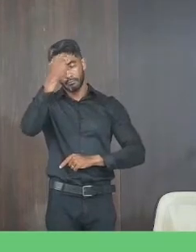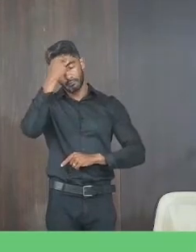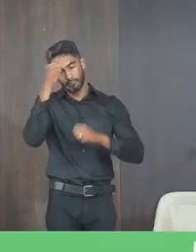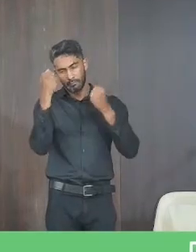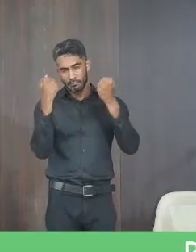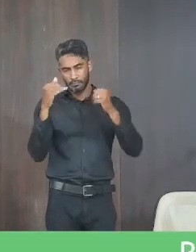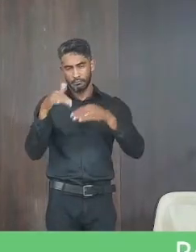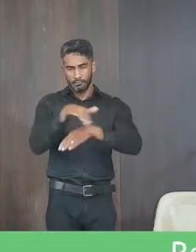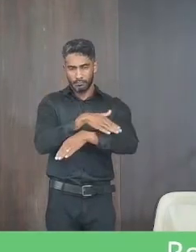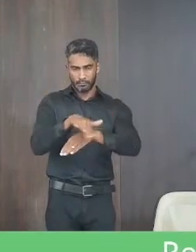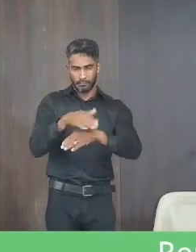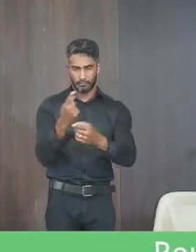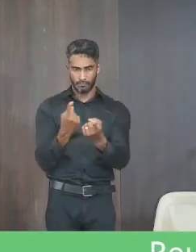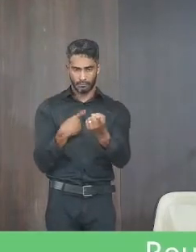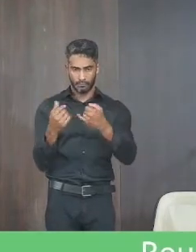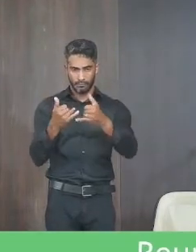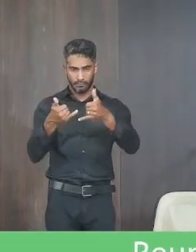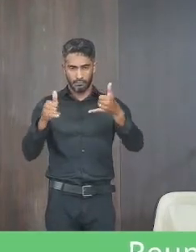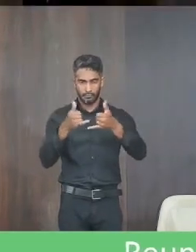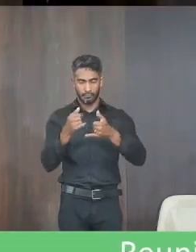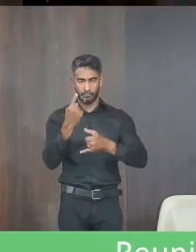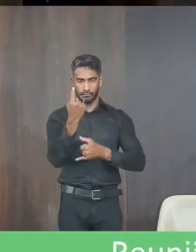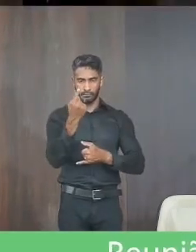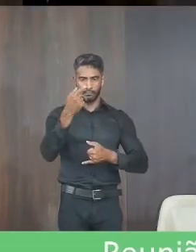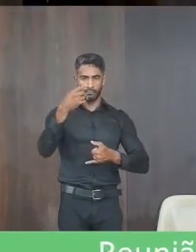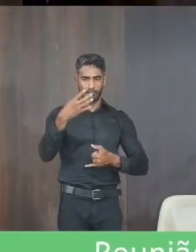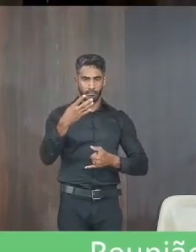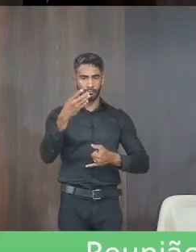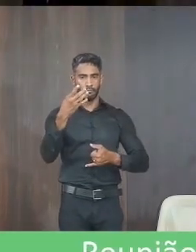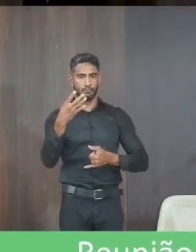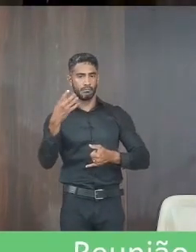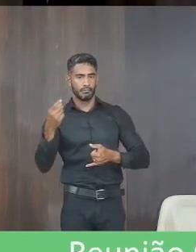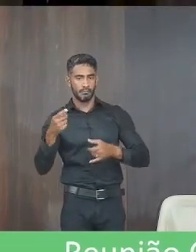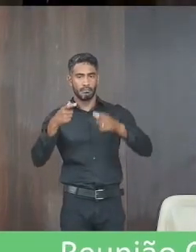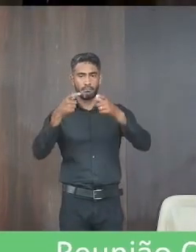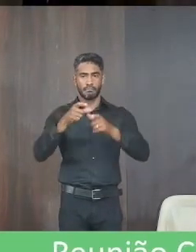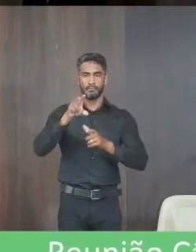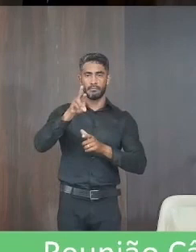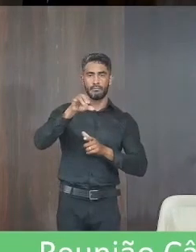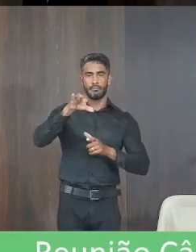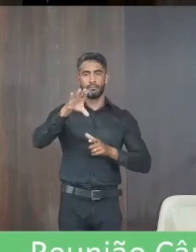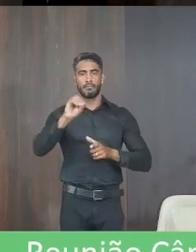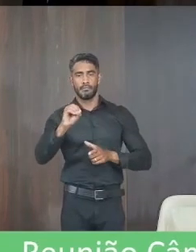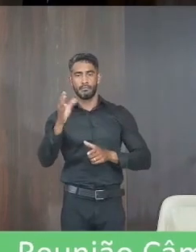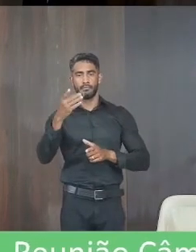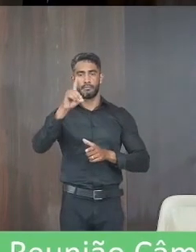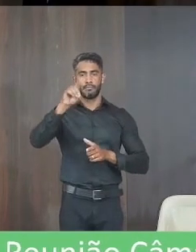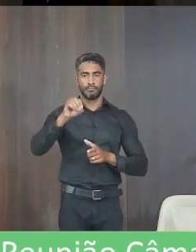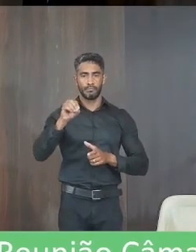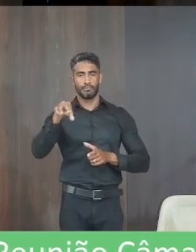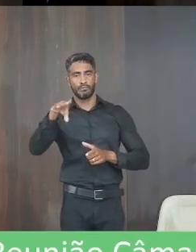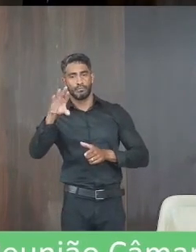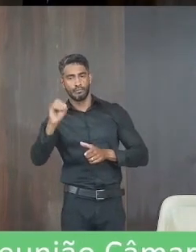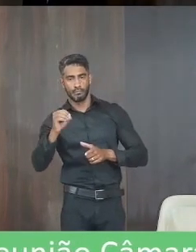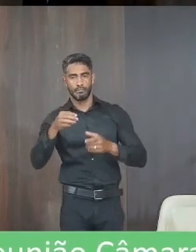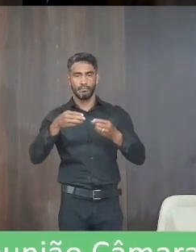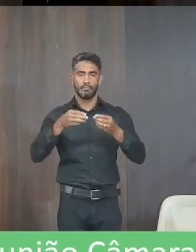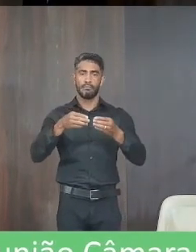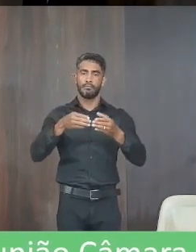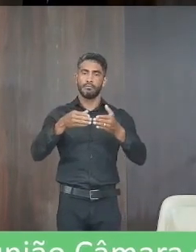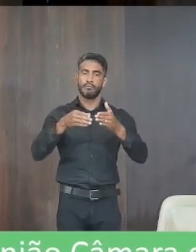residente na avenida rede elétrica 1646 bairro Ribeirão do Ouro requerimento 418